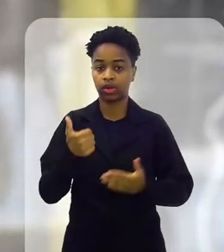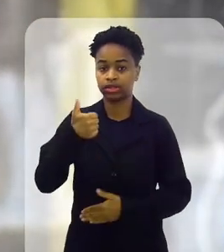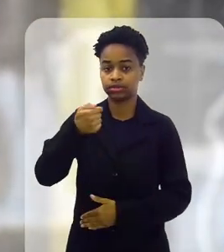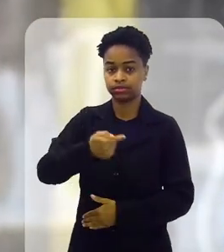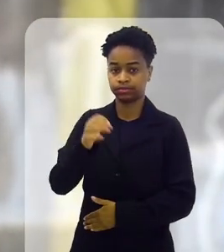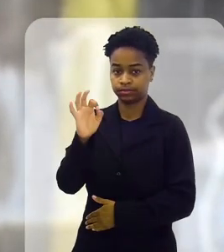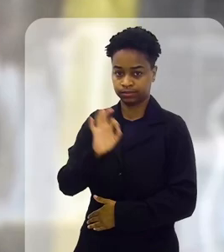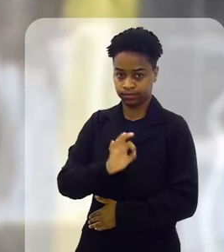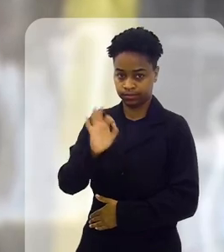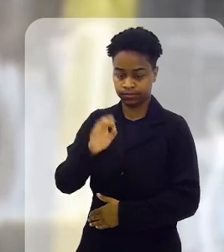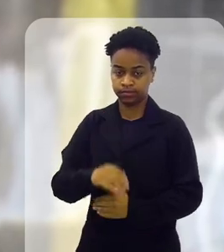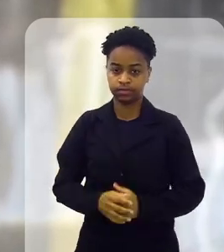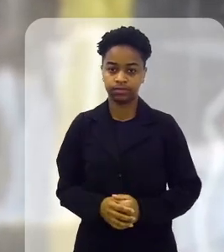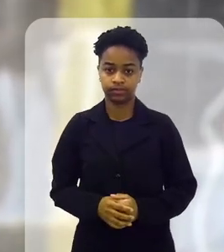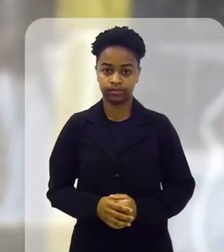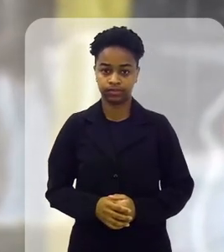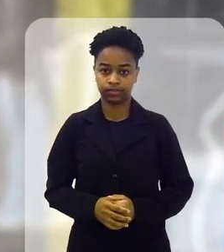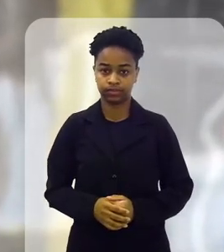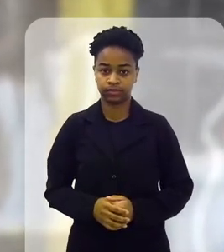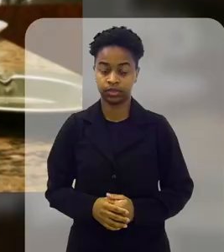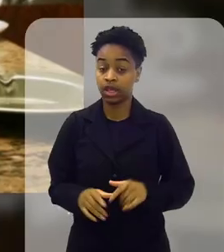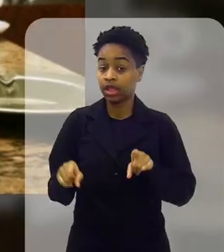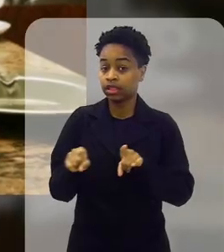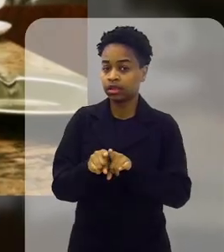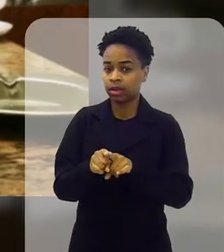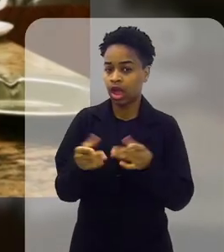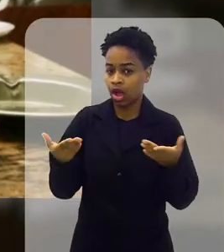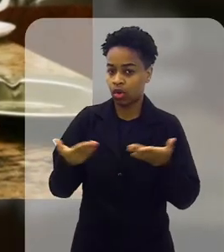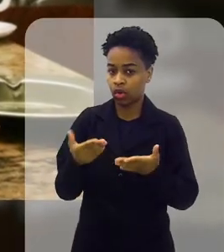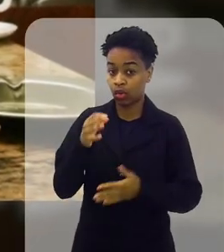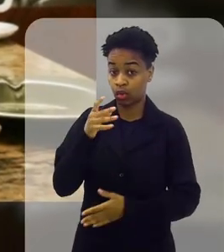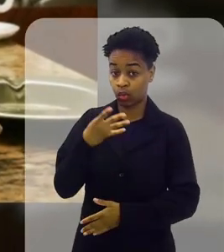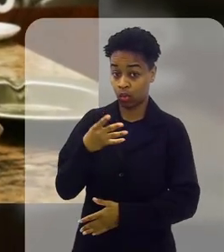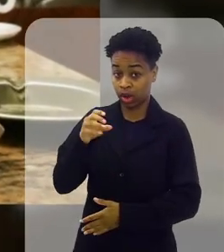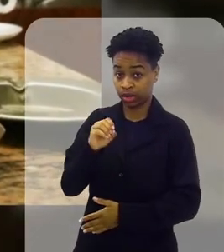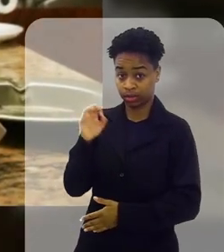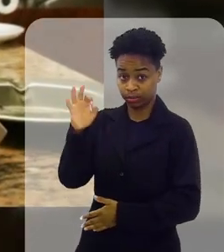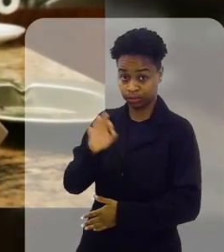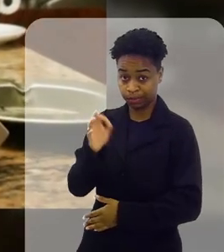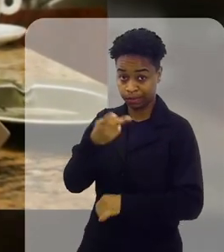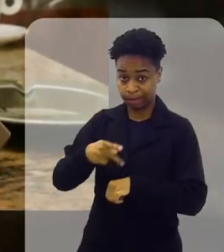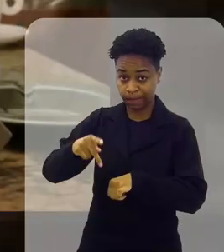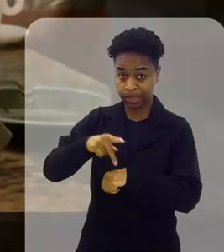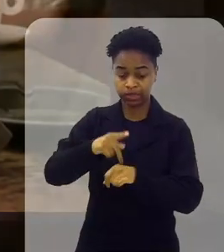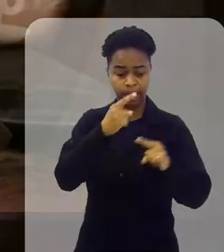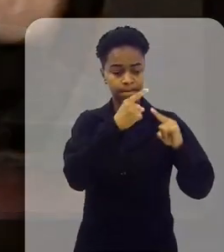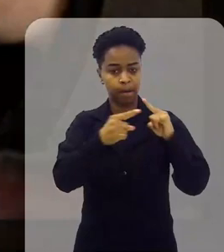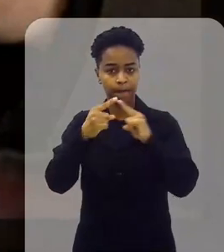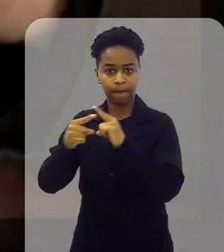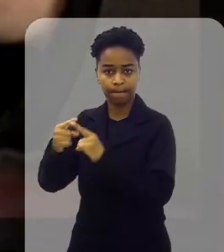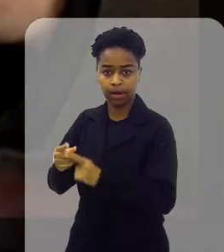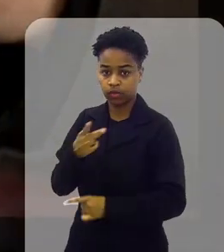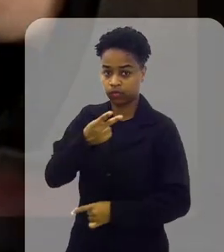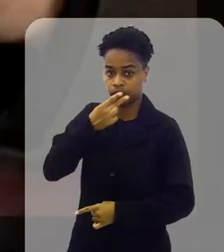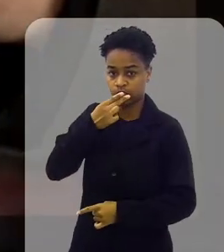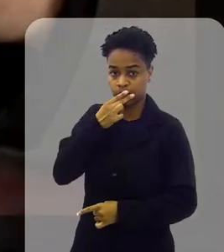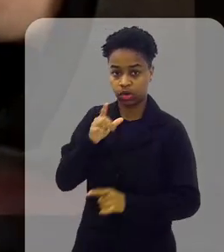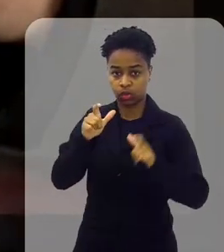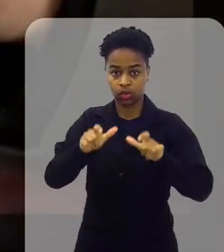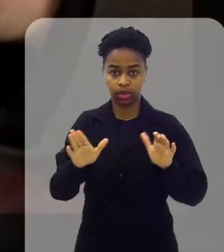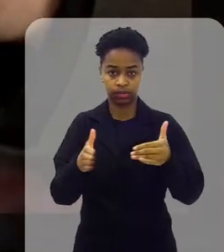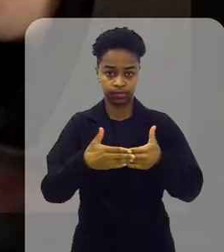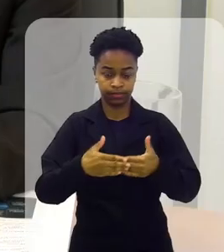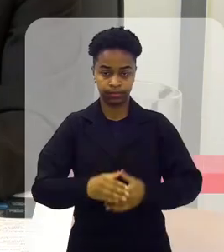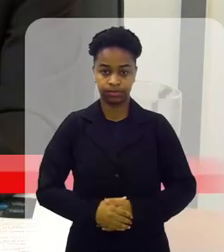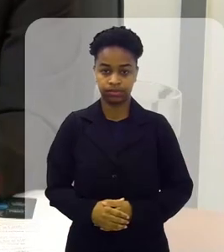17%. Além disso, hoje 40% dos países proíbem o fumo em ambientes